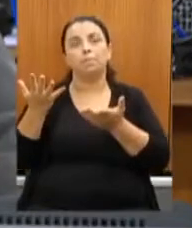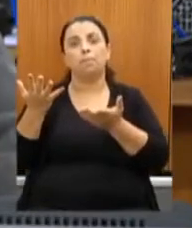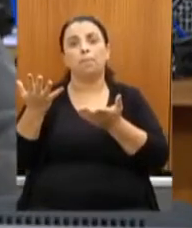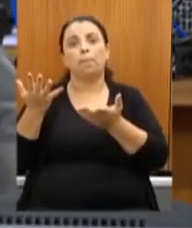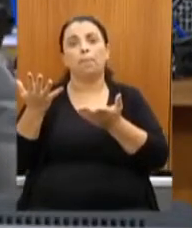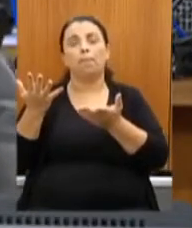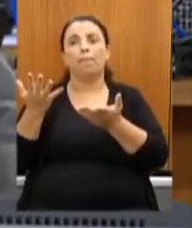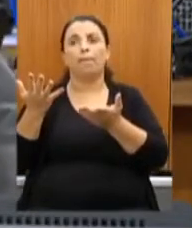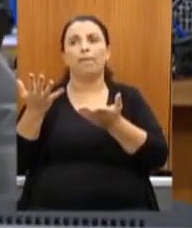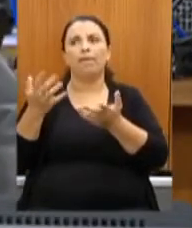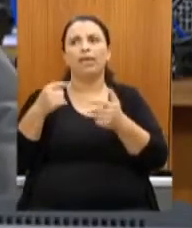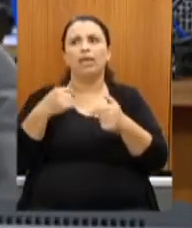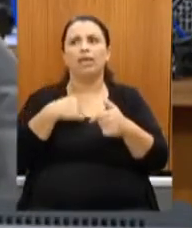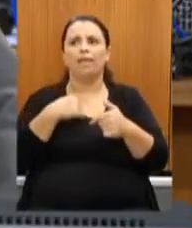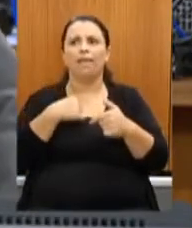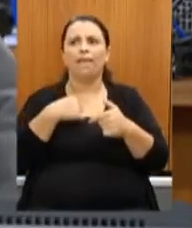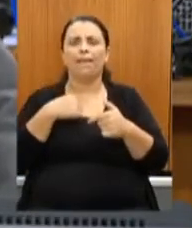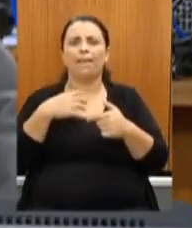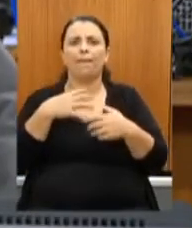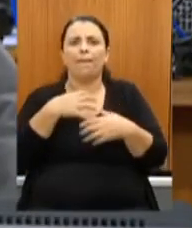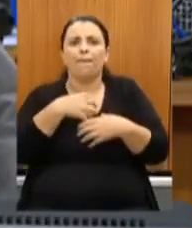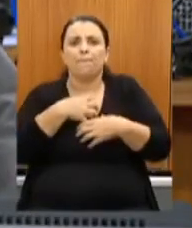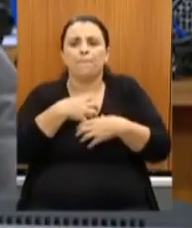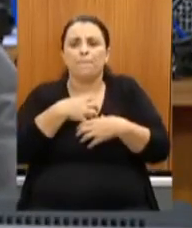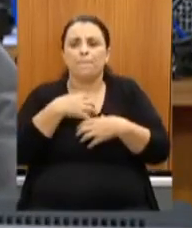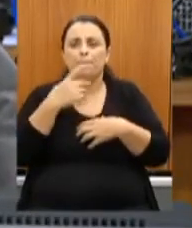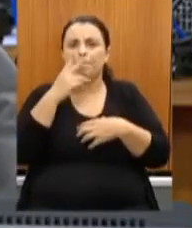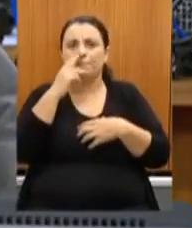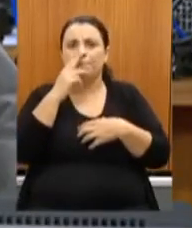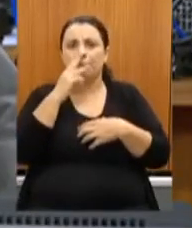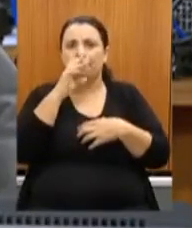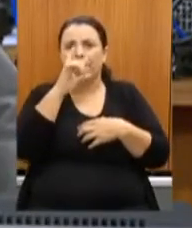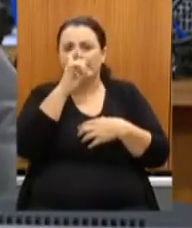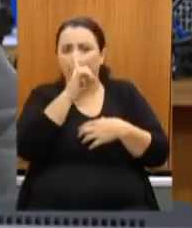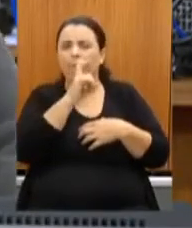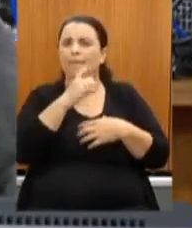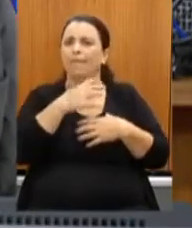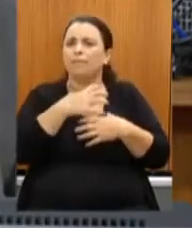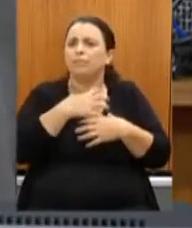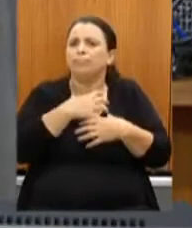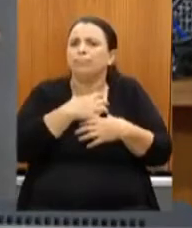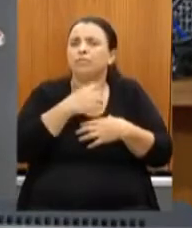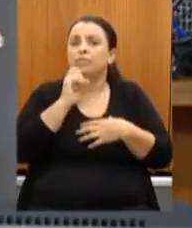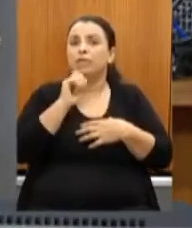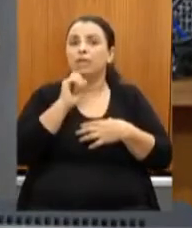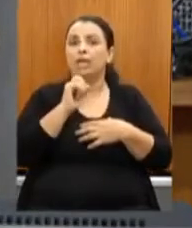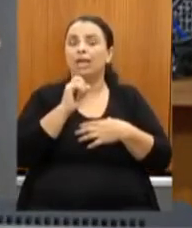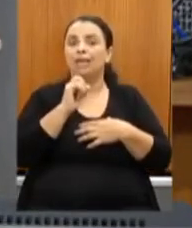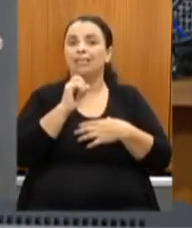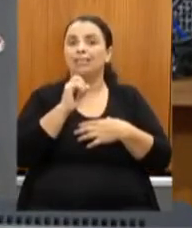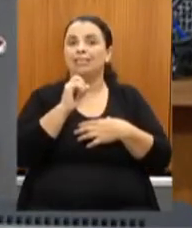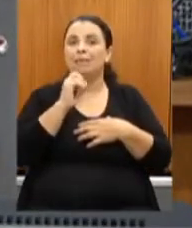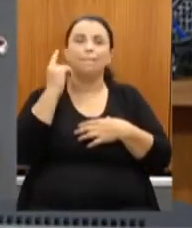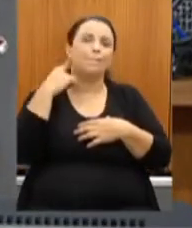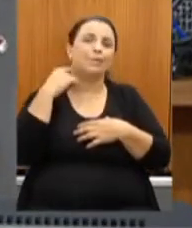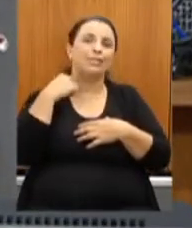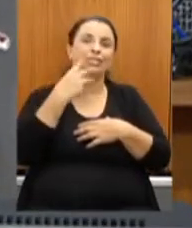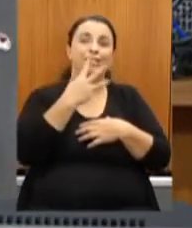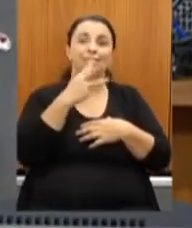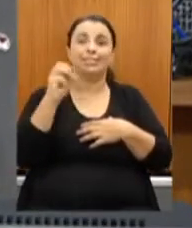me faz sofrer é o fato de que nesses 300 anos de Minas Gerais quanta coisa a gente poderia ter feito